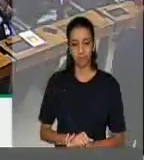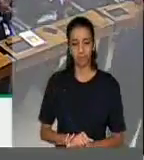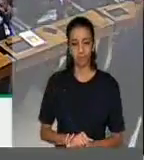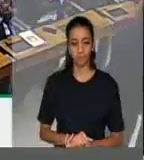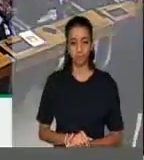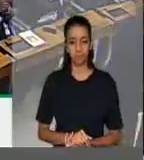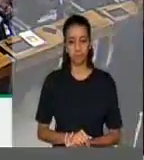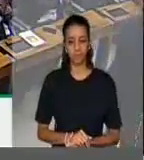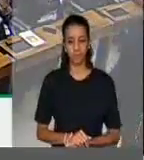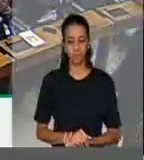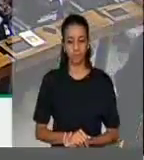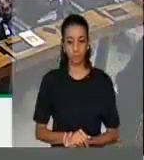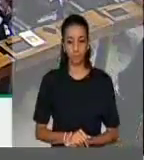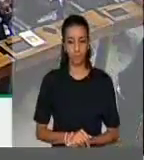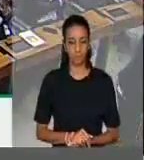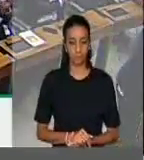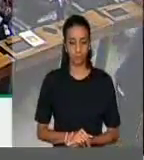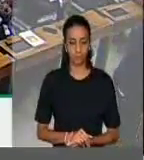Aplausos